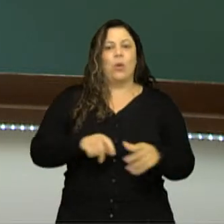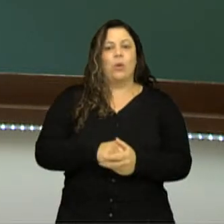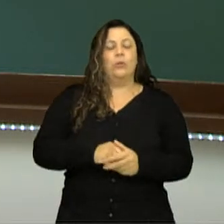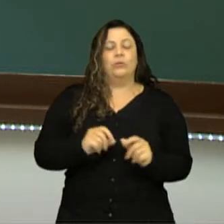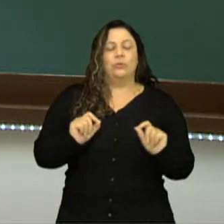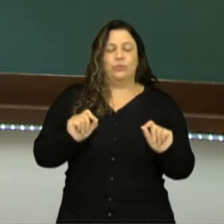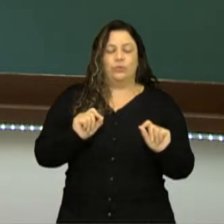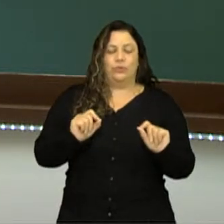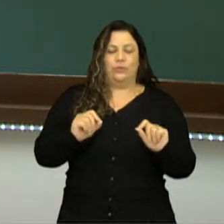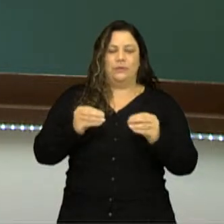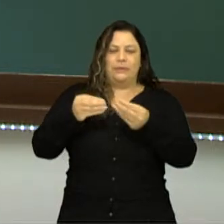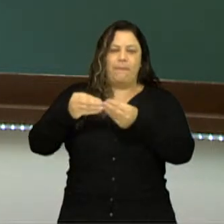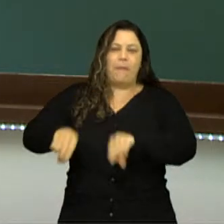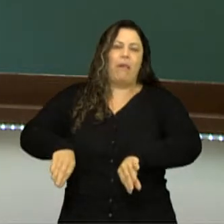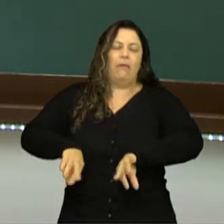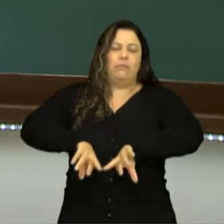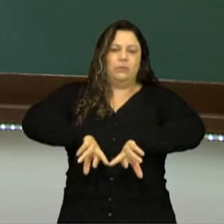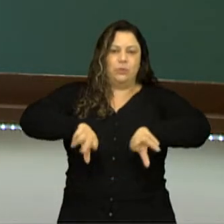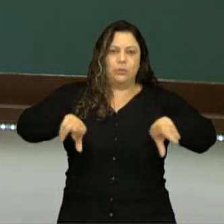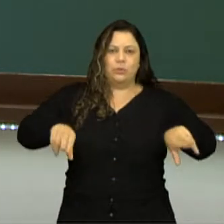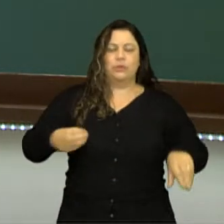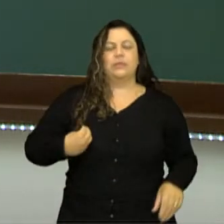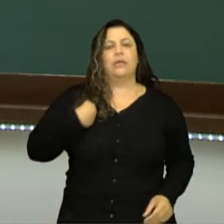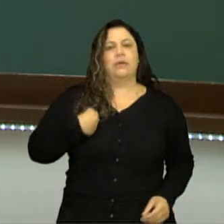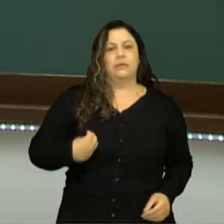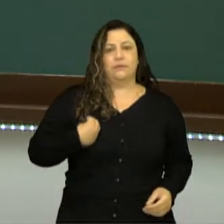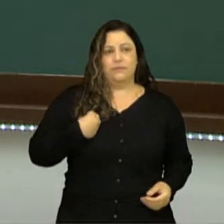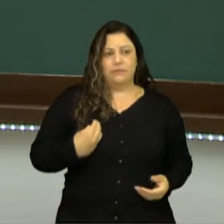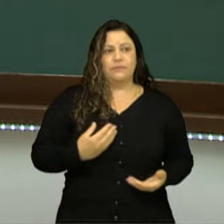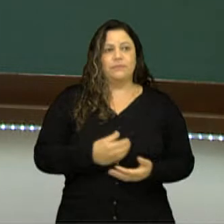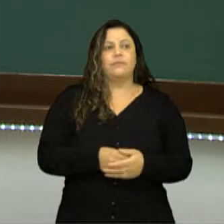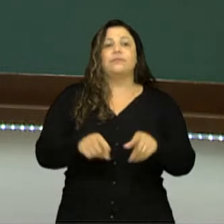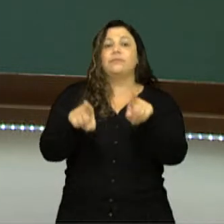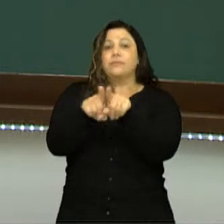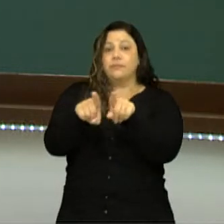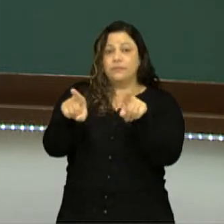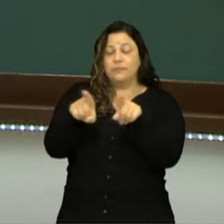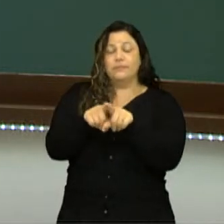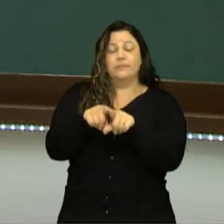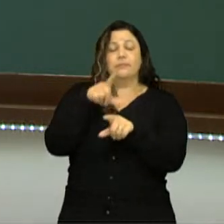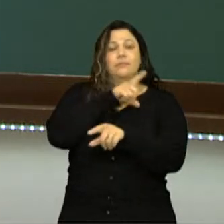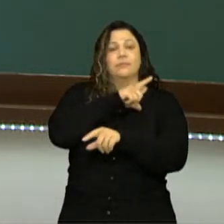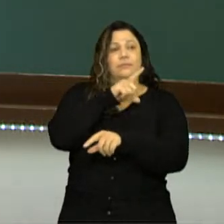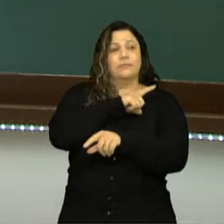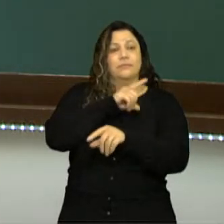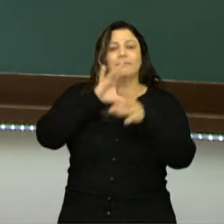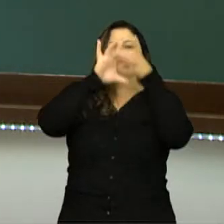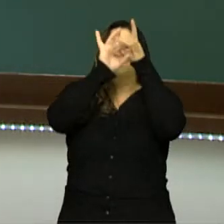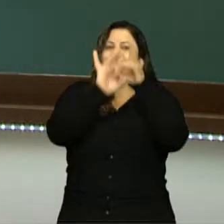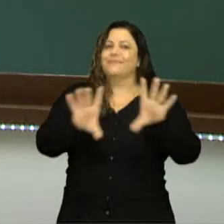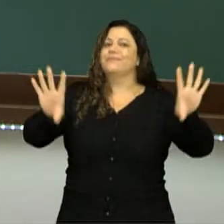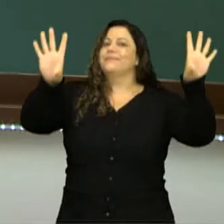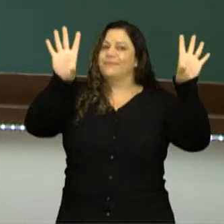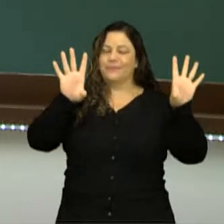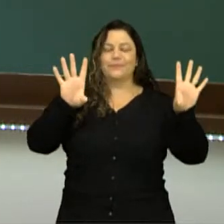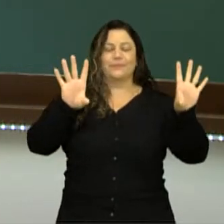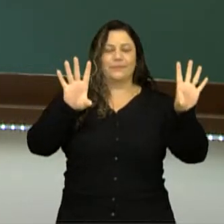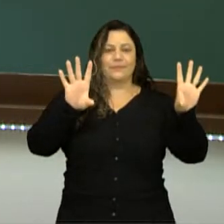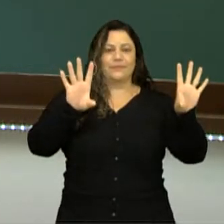indignas de vida, certo? Além disso, temos também lá a questão da liberdade de